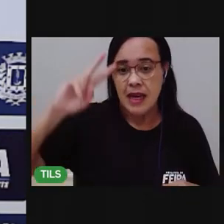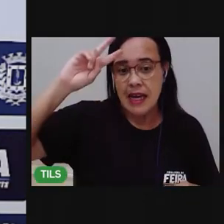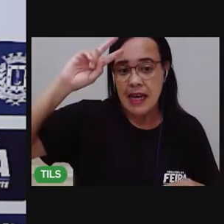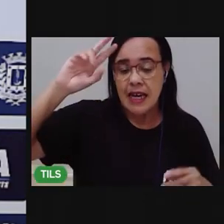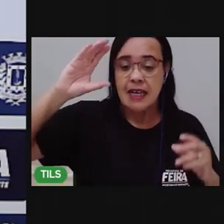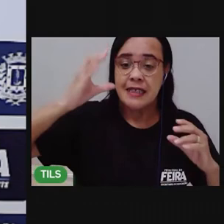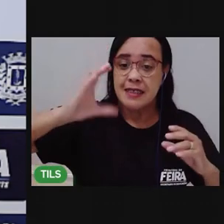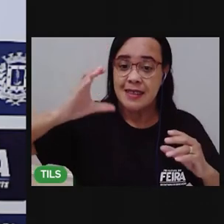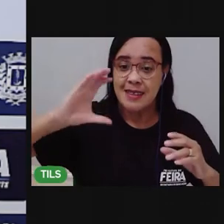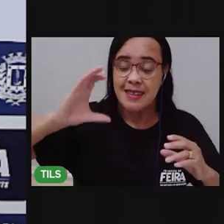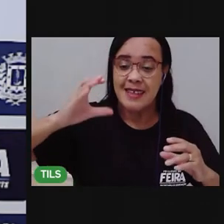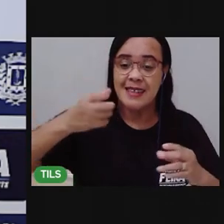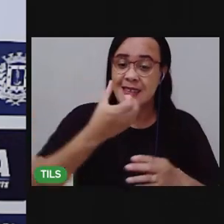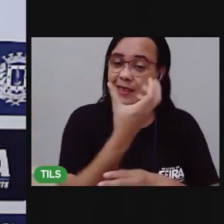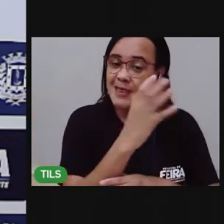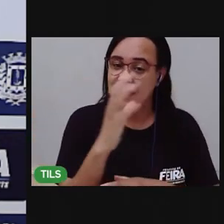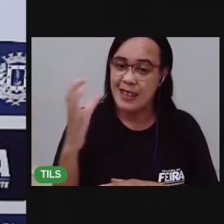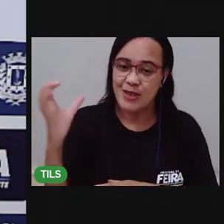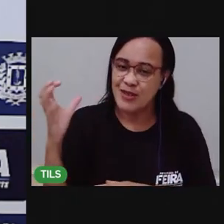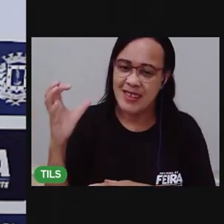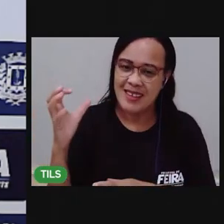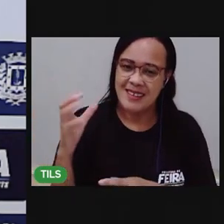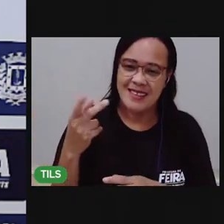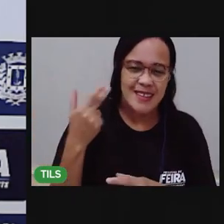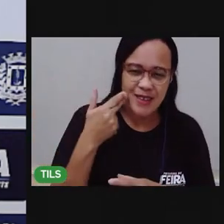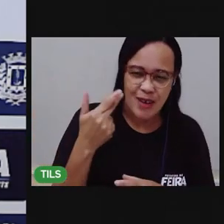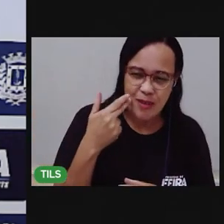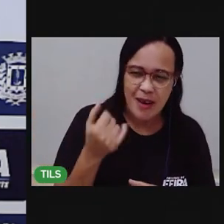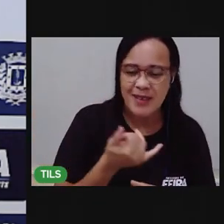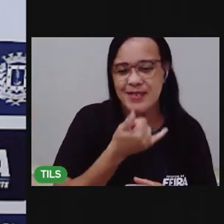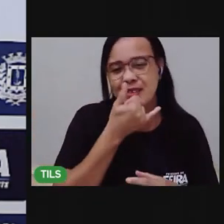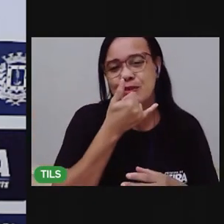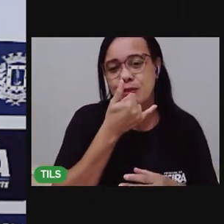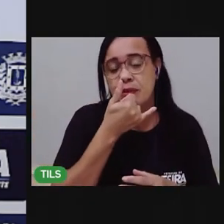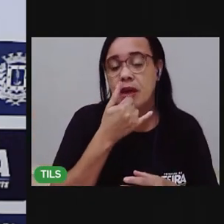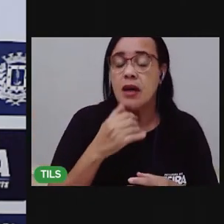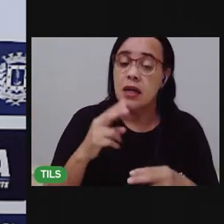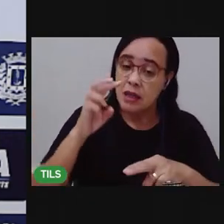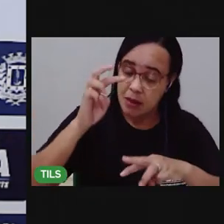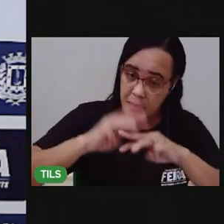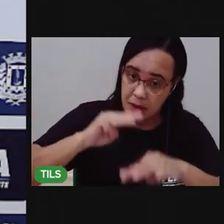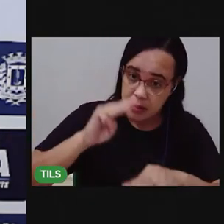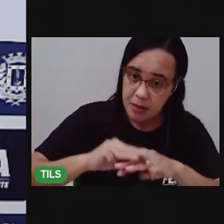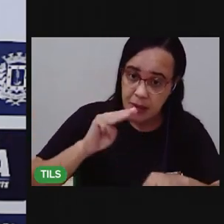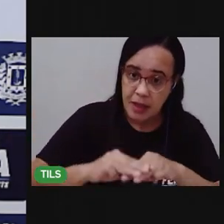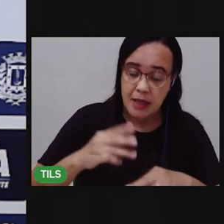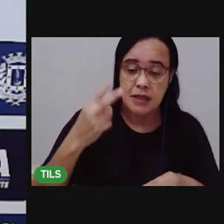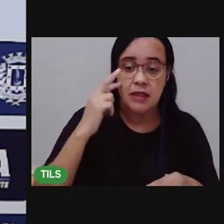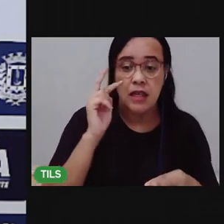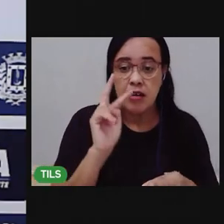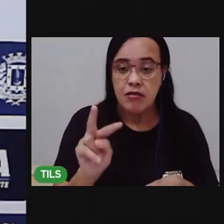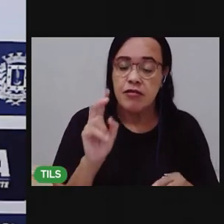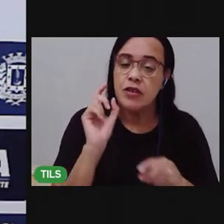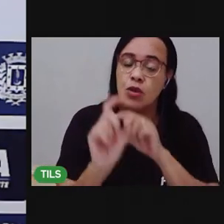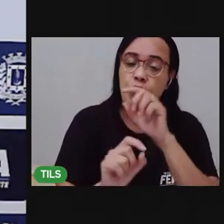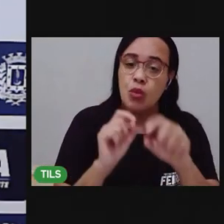natureza e matemática, a gente viu ali como evitar acidentes domésticos.